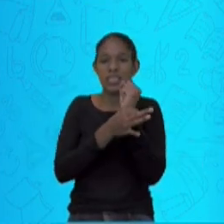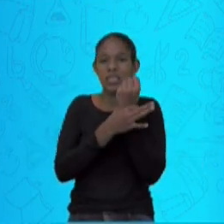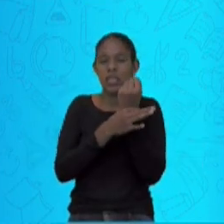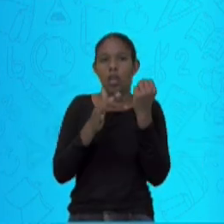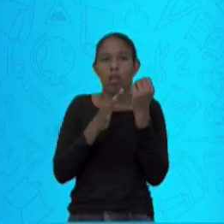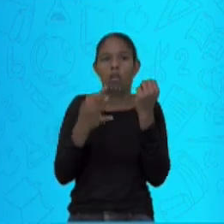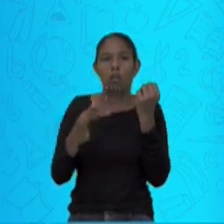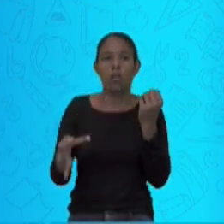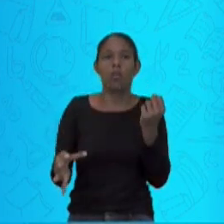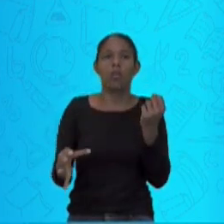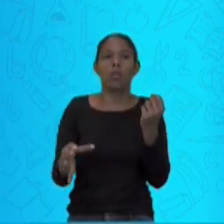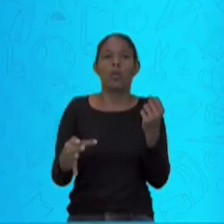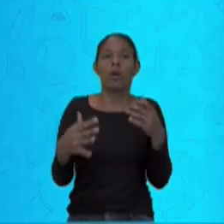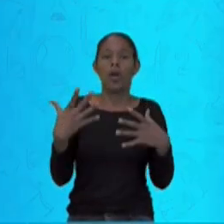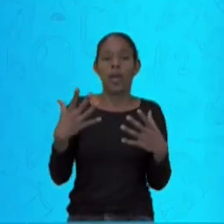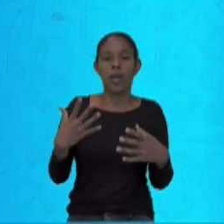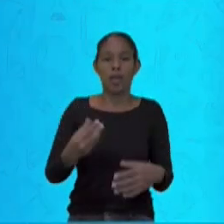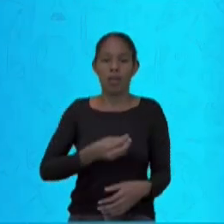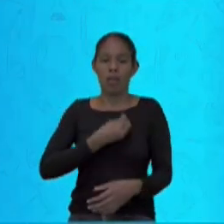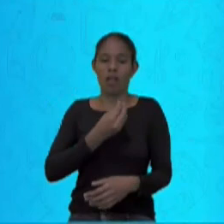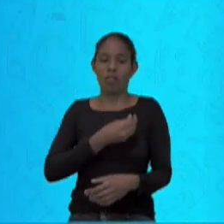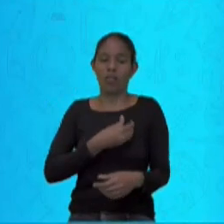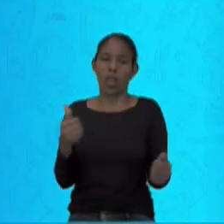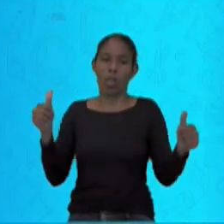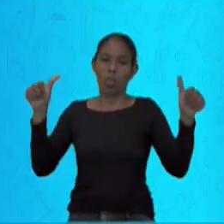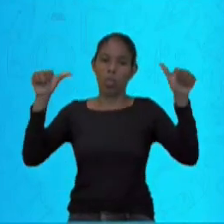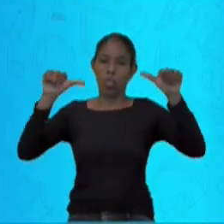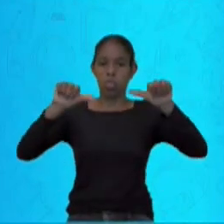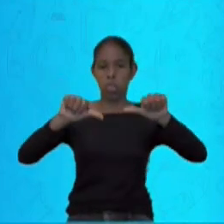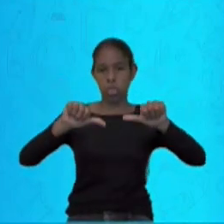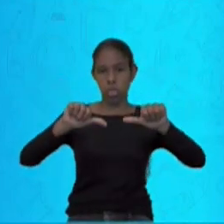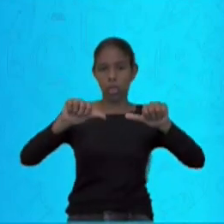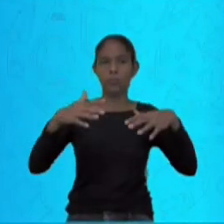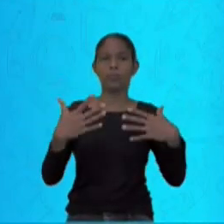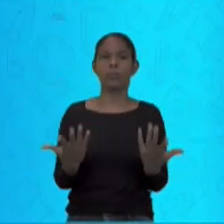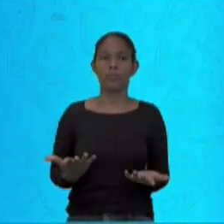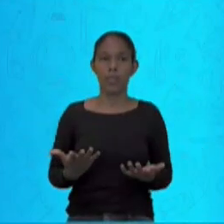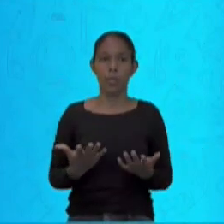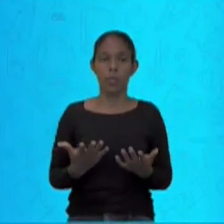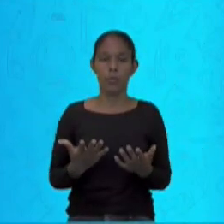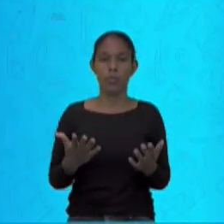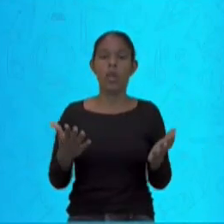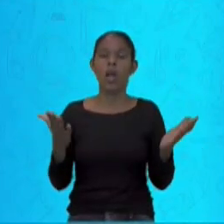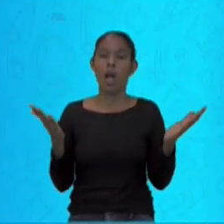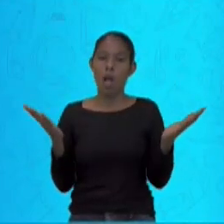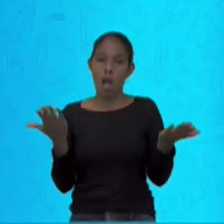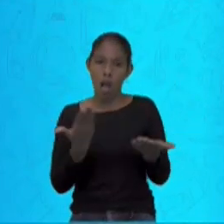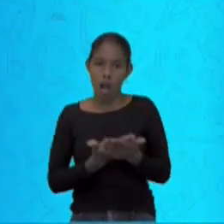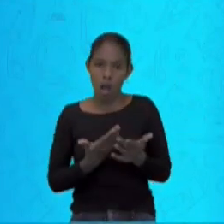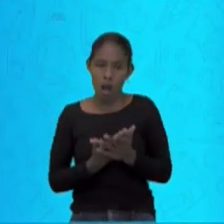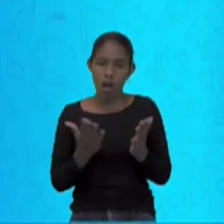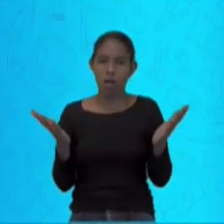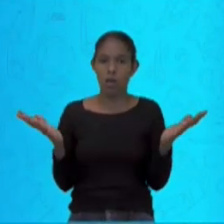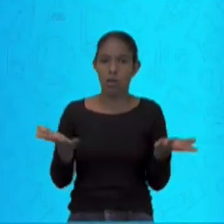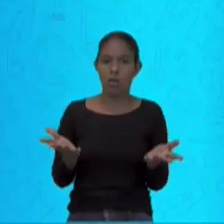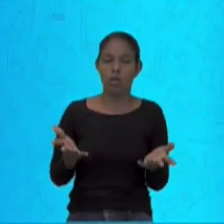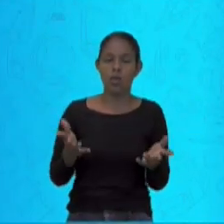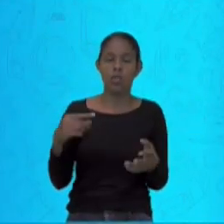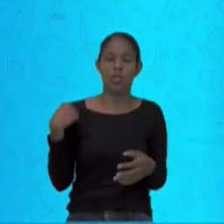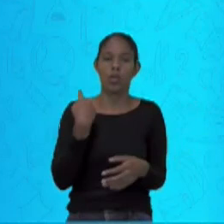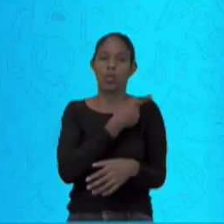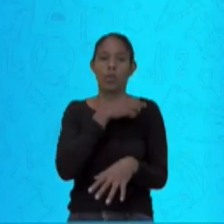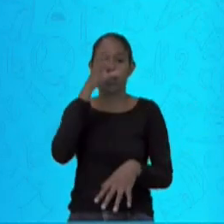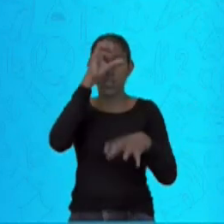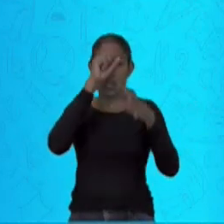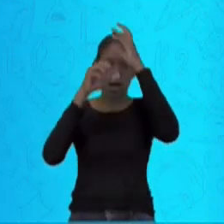qualidade de vida. Perceba, falamos nessa aula da triologia. Três doenças.